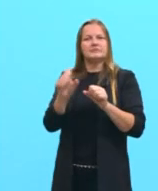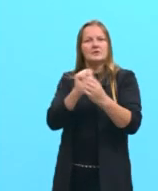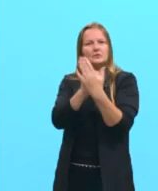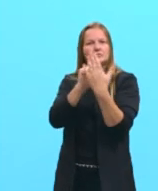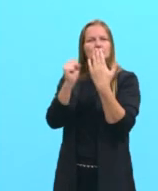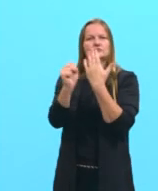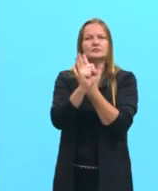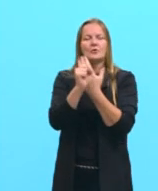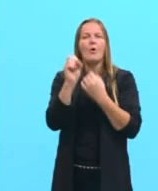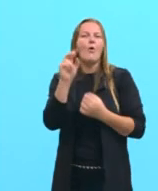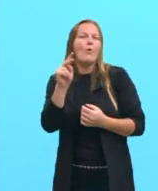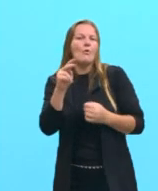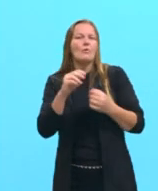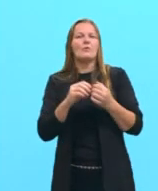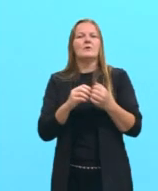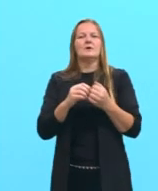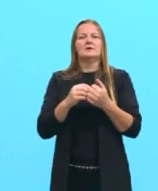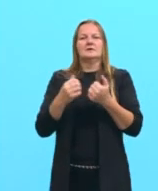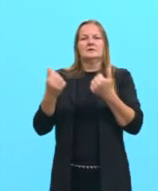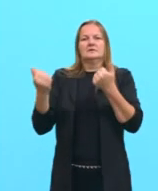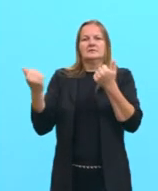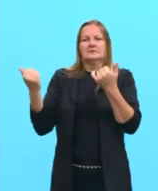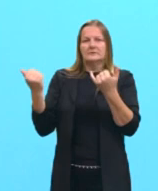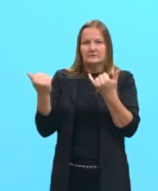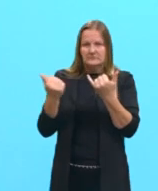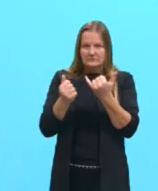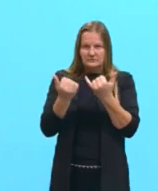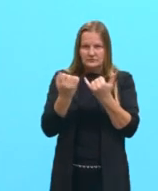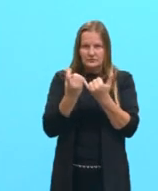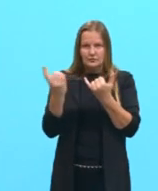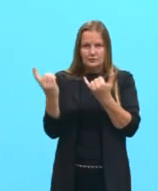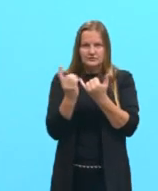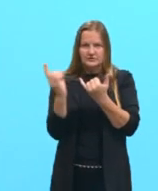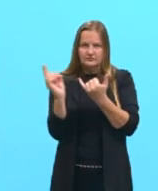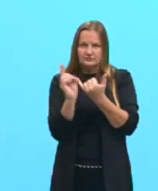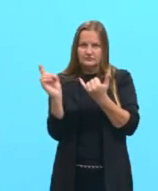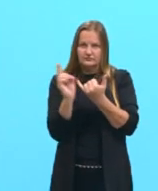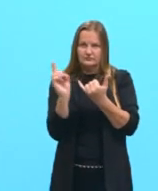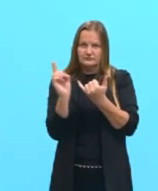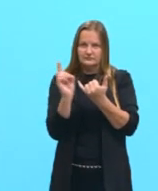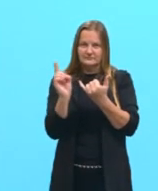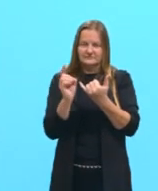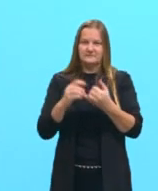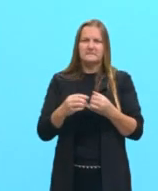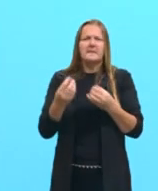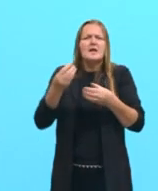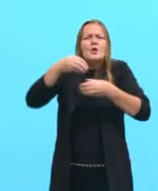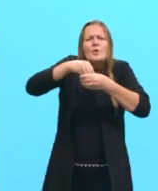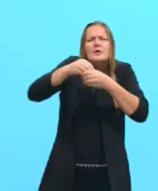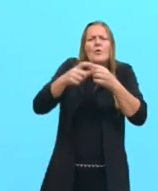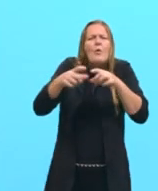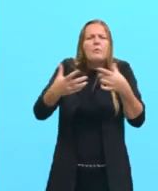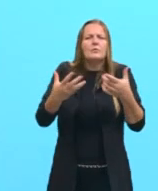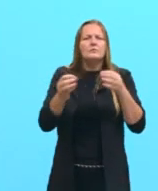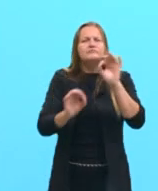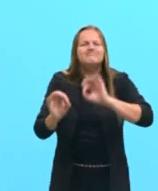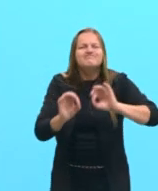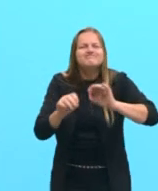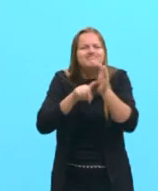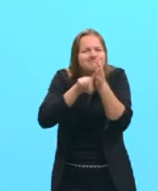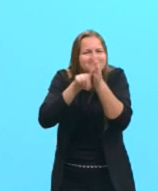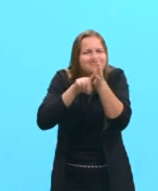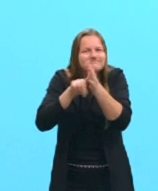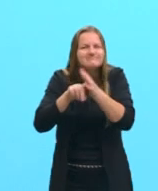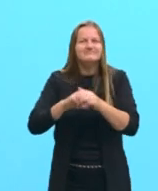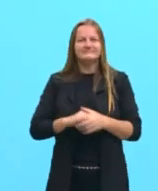objeto direto? É dentro da organização da frase, no lugar que ele está na frase, que eu consigo verificar como é que isso